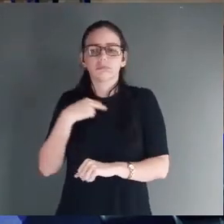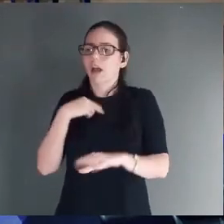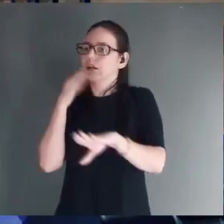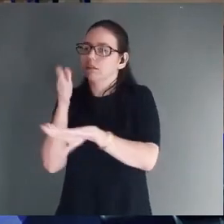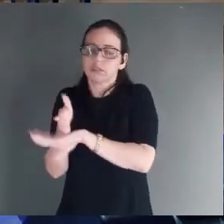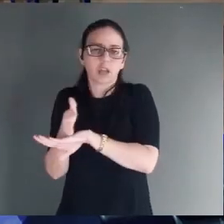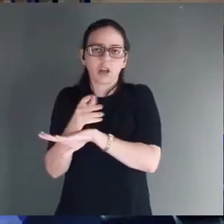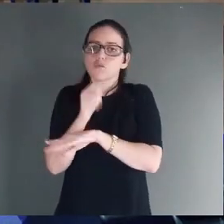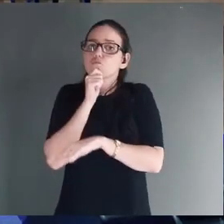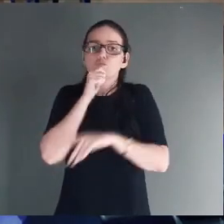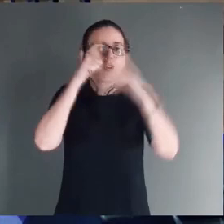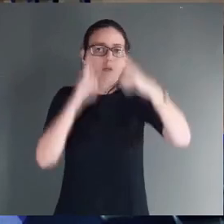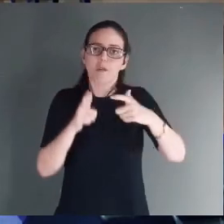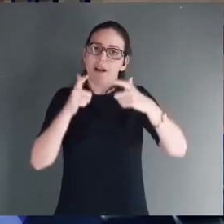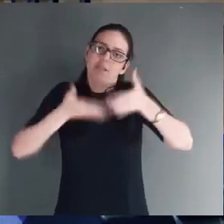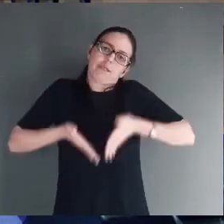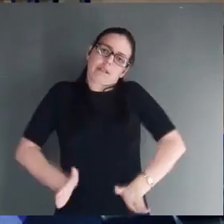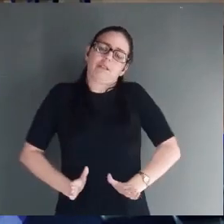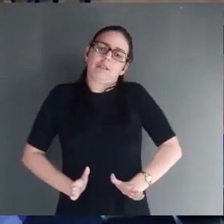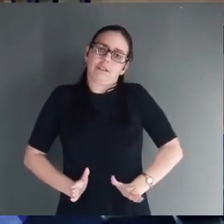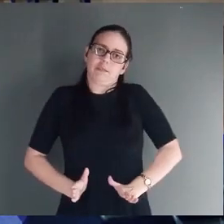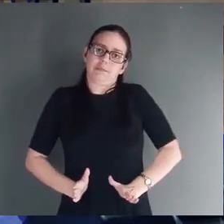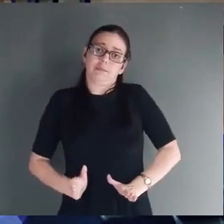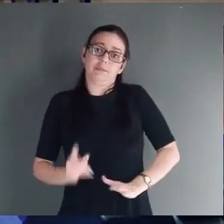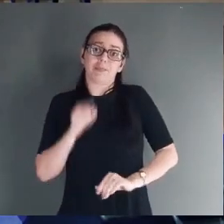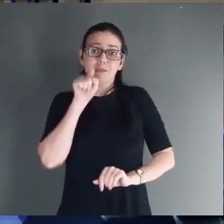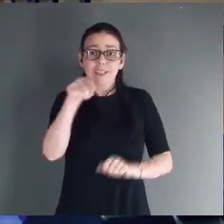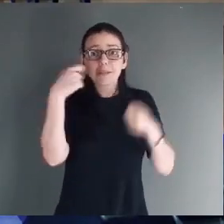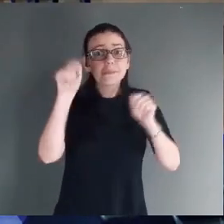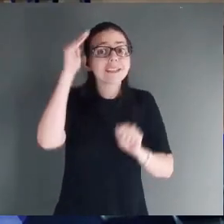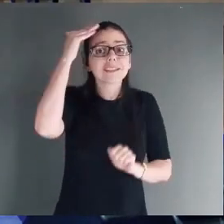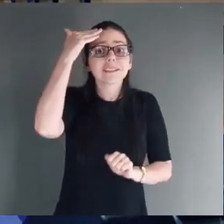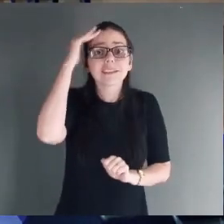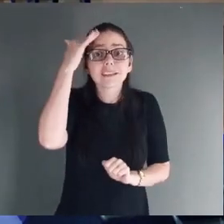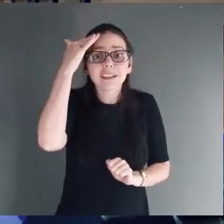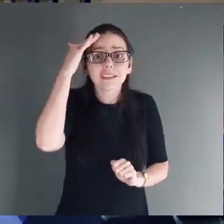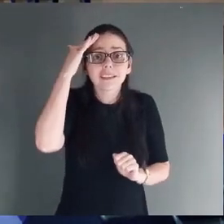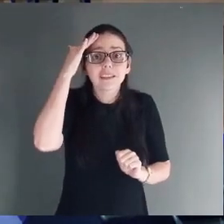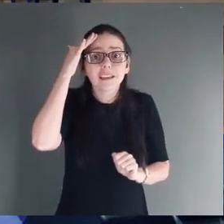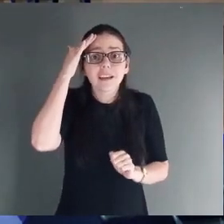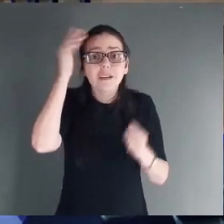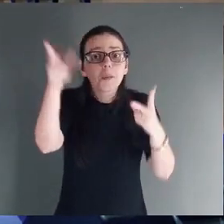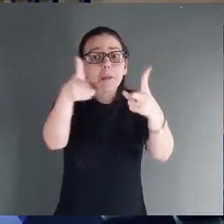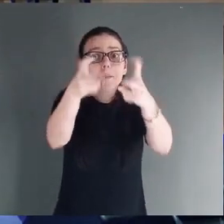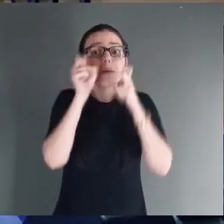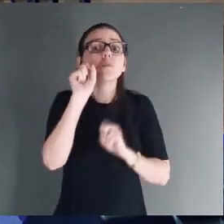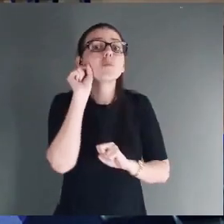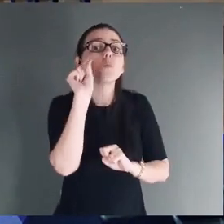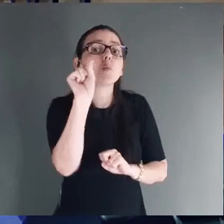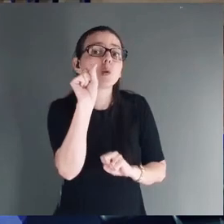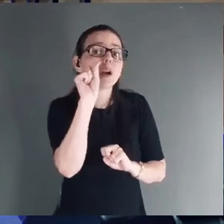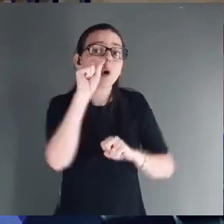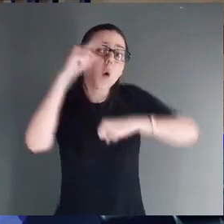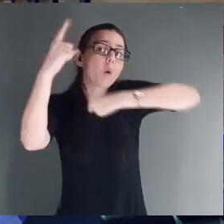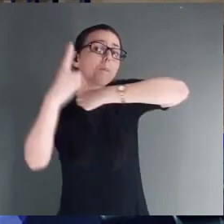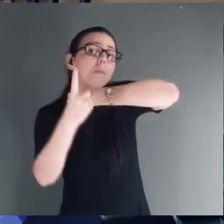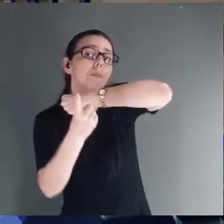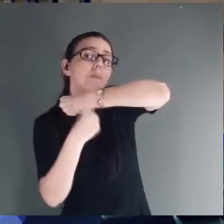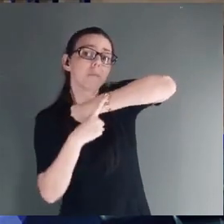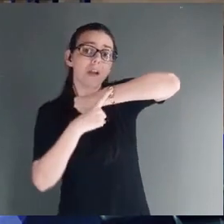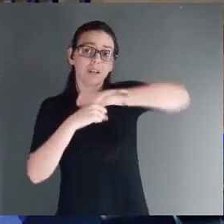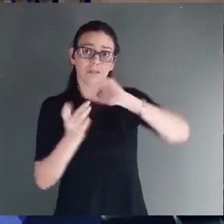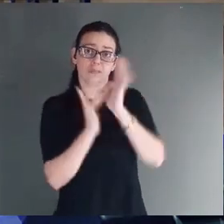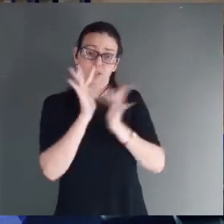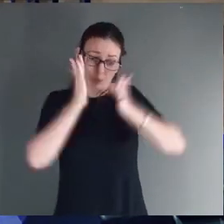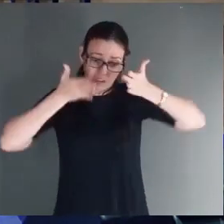nascer. E você precisa entender, e olhar para o momento em que Jesus nasce. Olhar